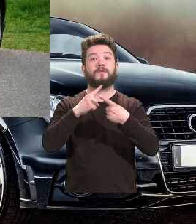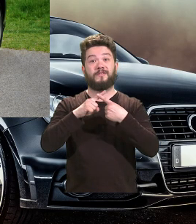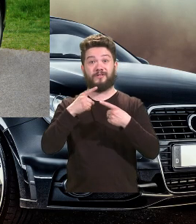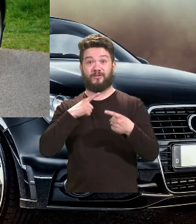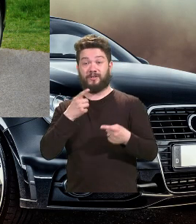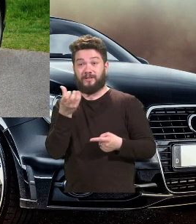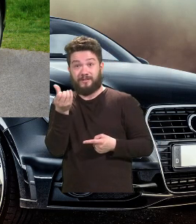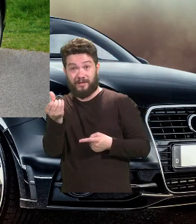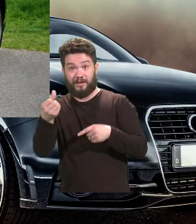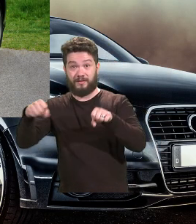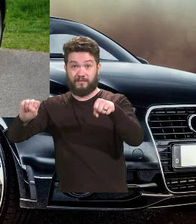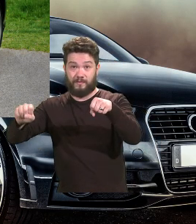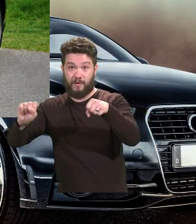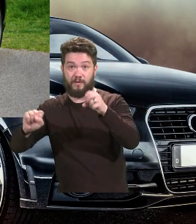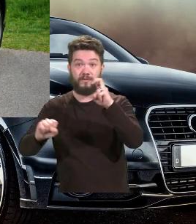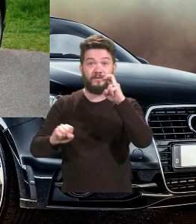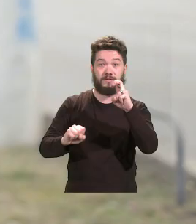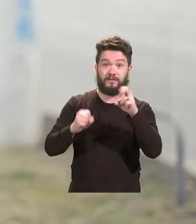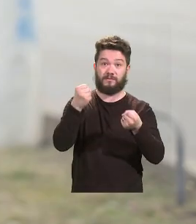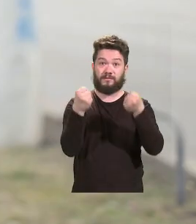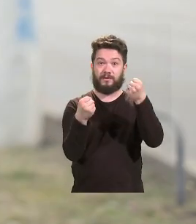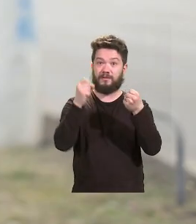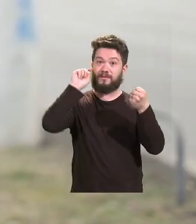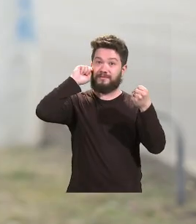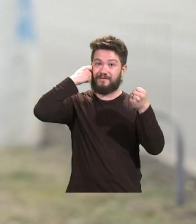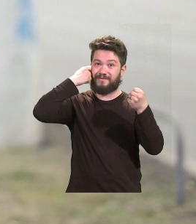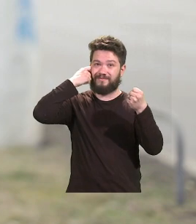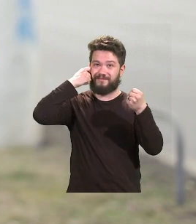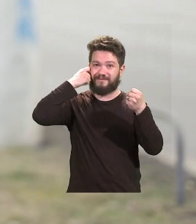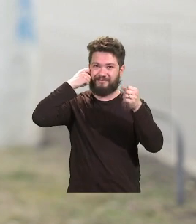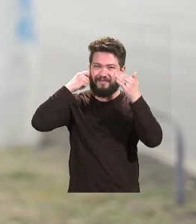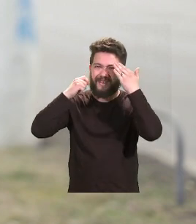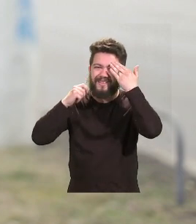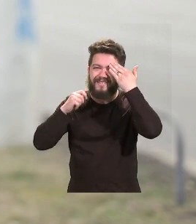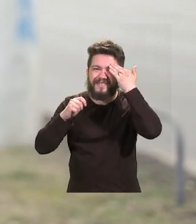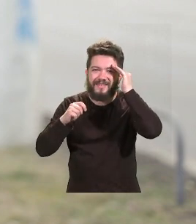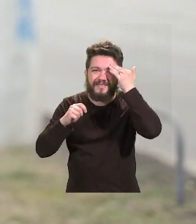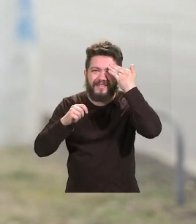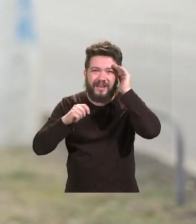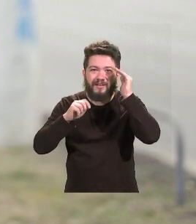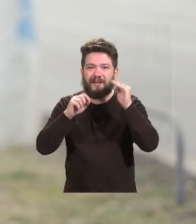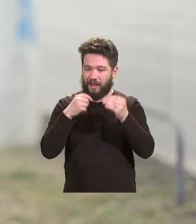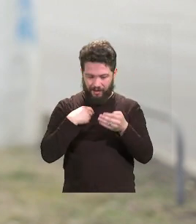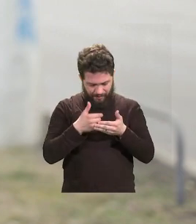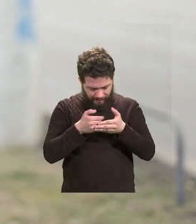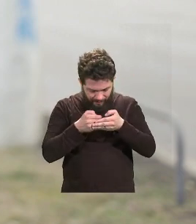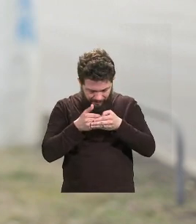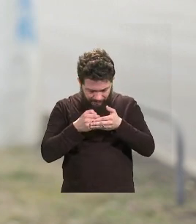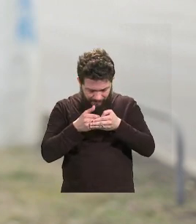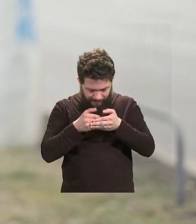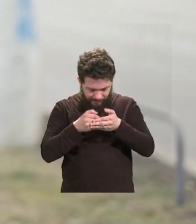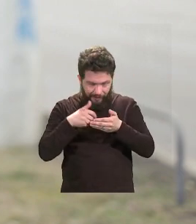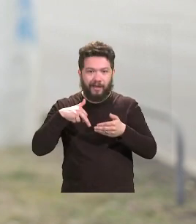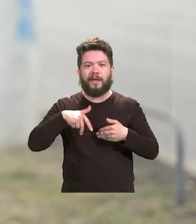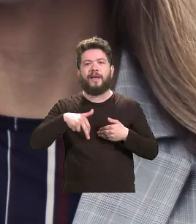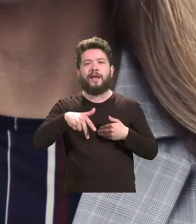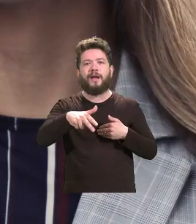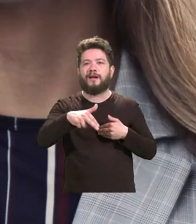e cinco carros pretos. Entenderam por que caminhar e usar o celular não é seguro?